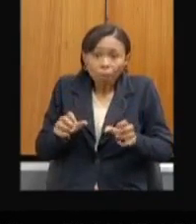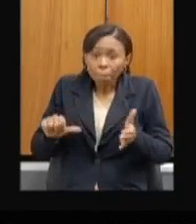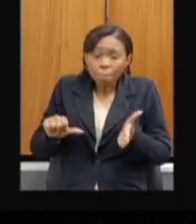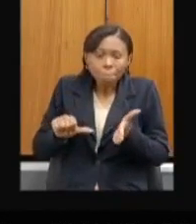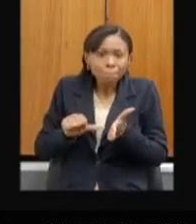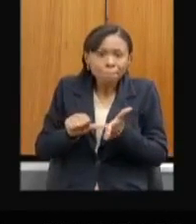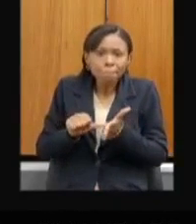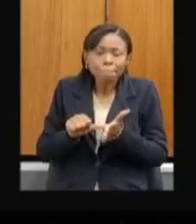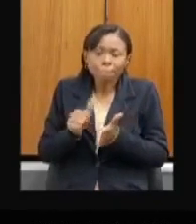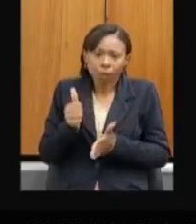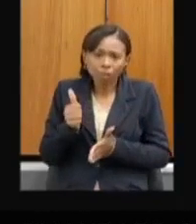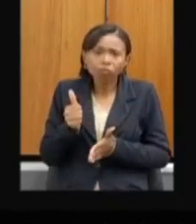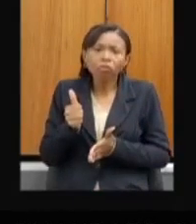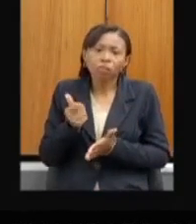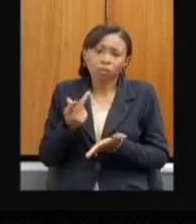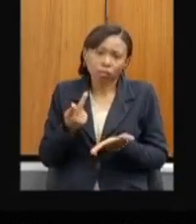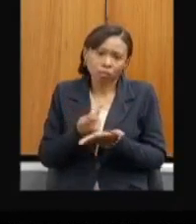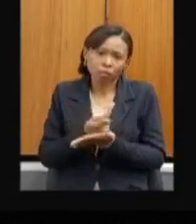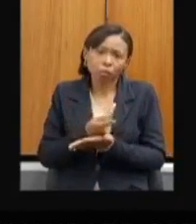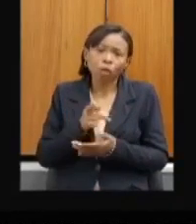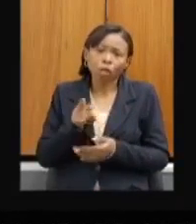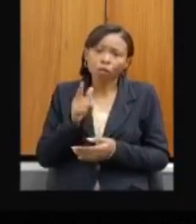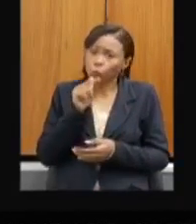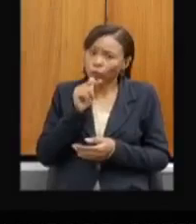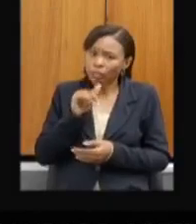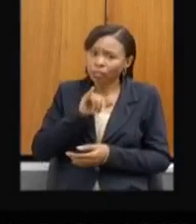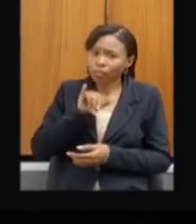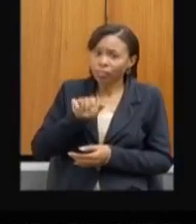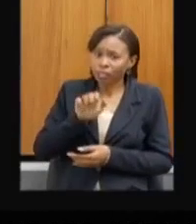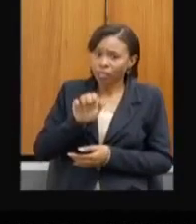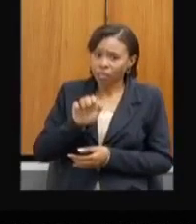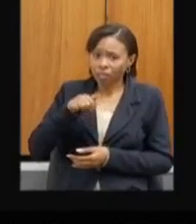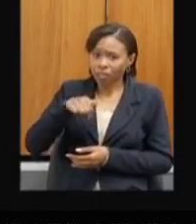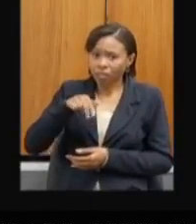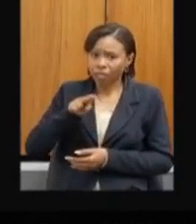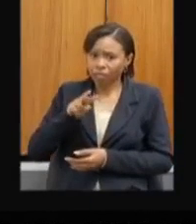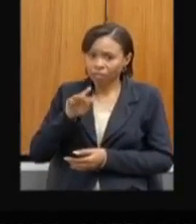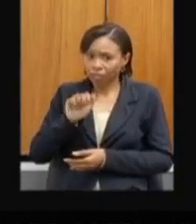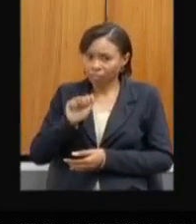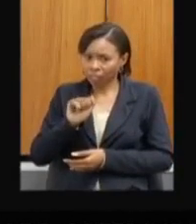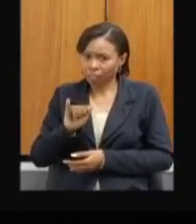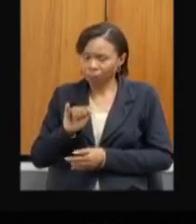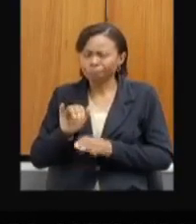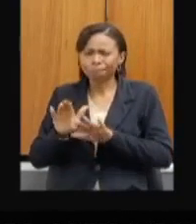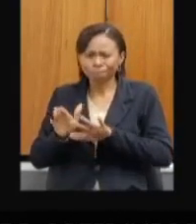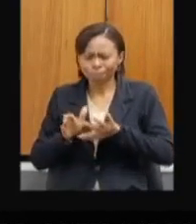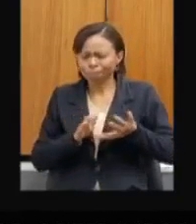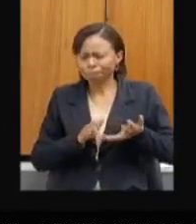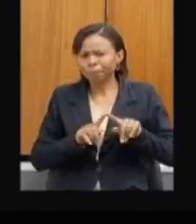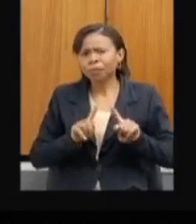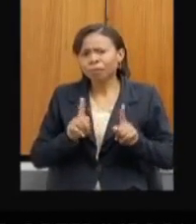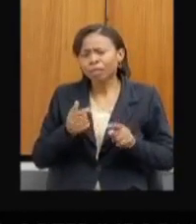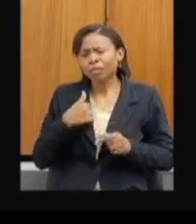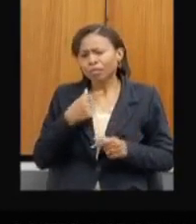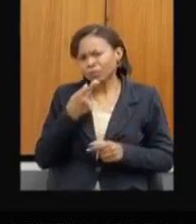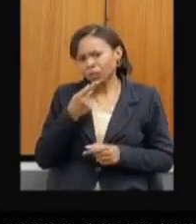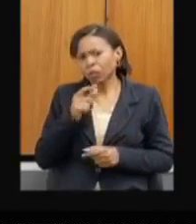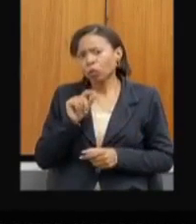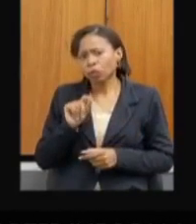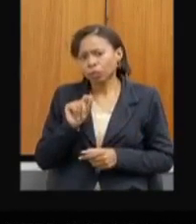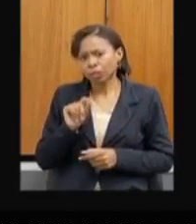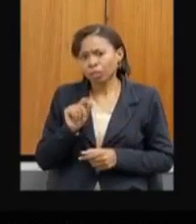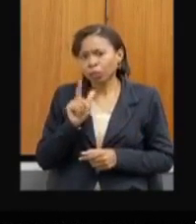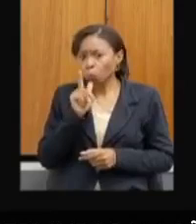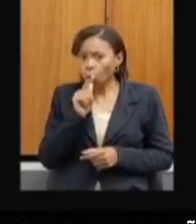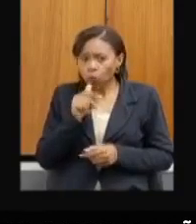cortar o curso do rio Jequitaí. Mas eu quero me reportar aqueles pequenos rios, aqueles riachos que